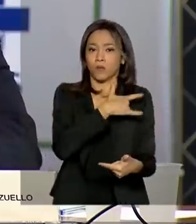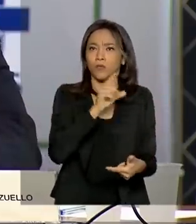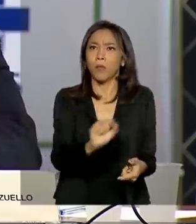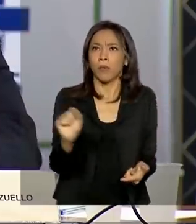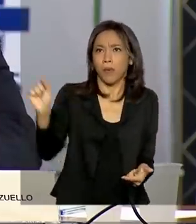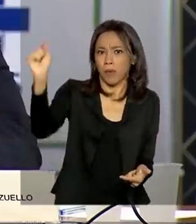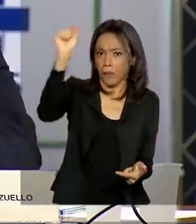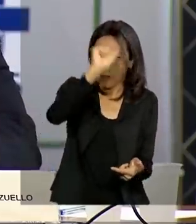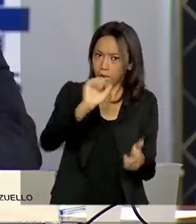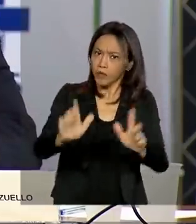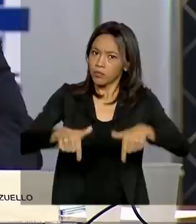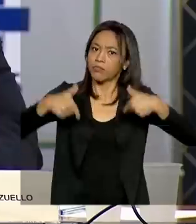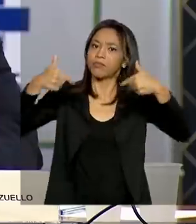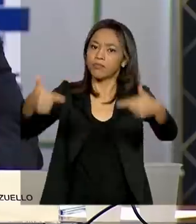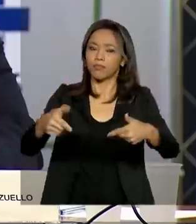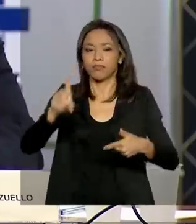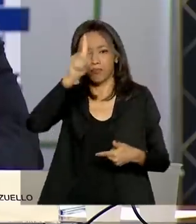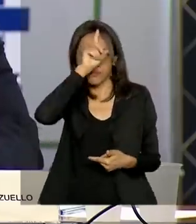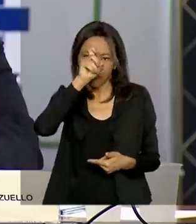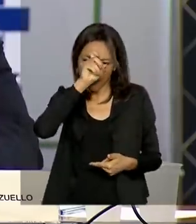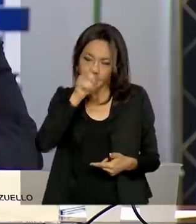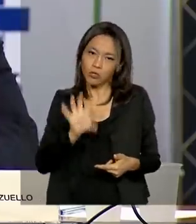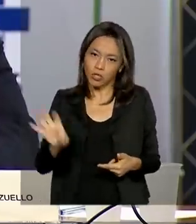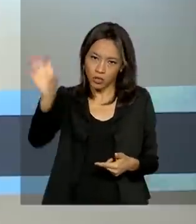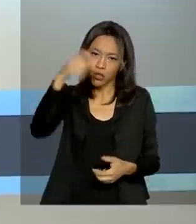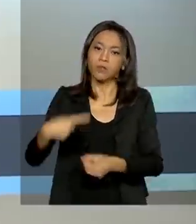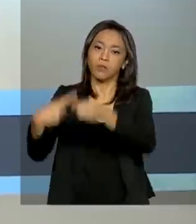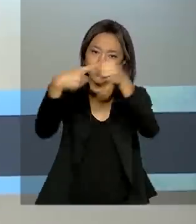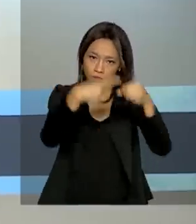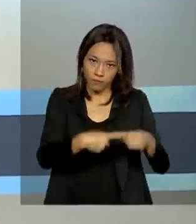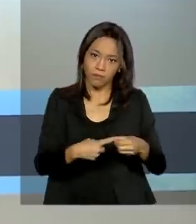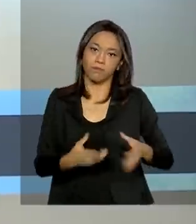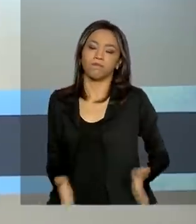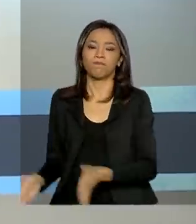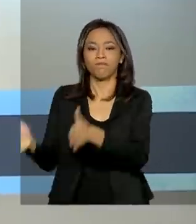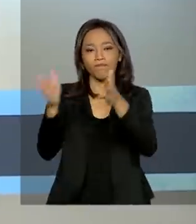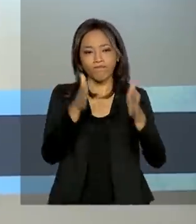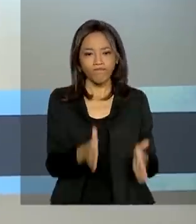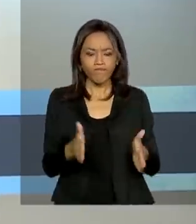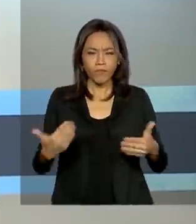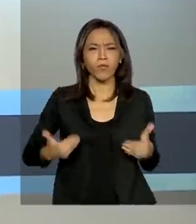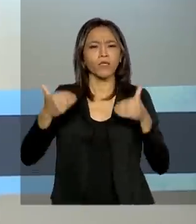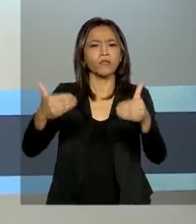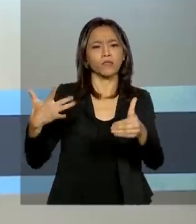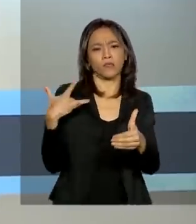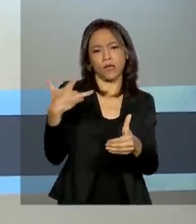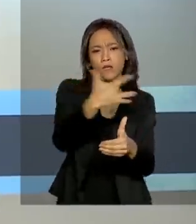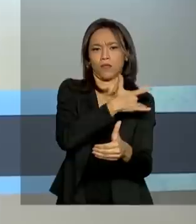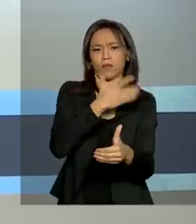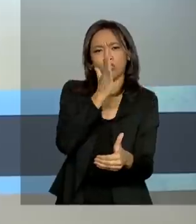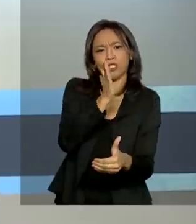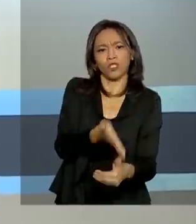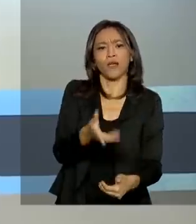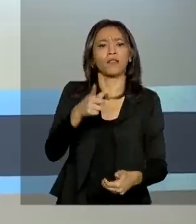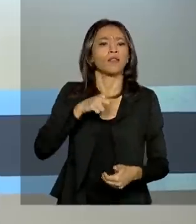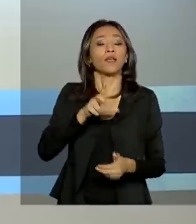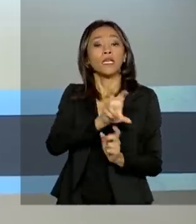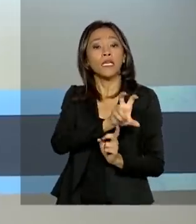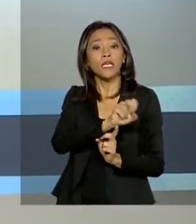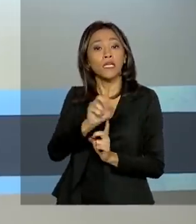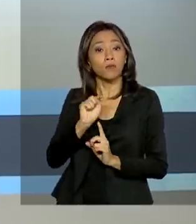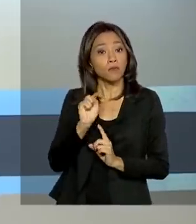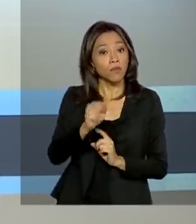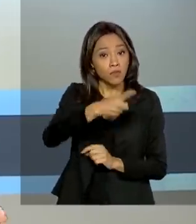estão combatendo nesses estados e municípios também. E o Ministério da Saúde já conta com cerca de 500 mil